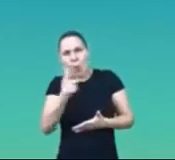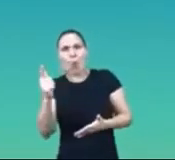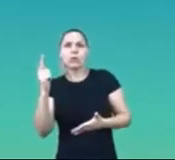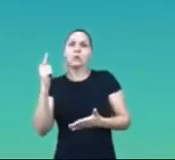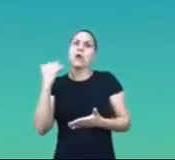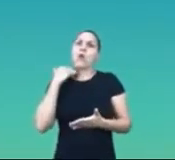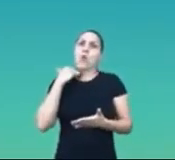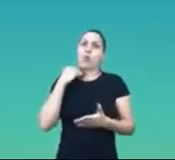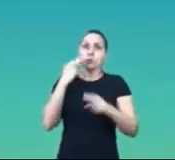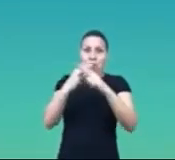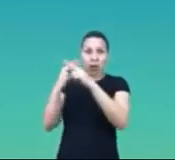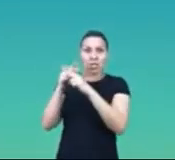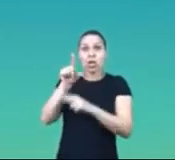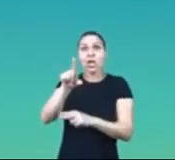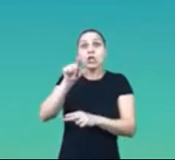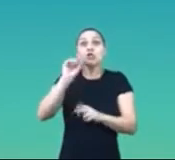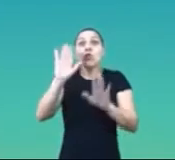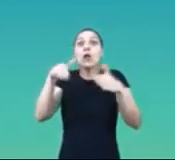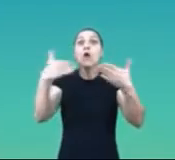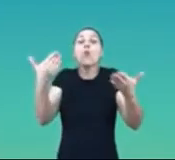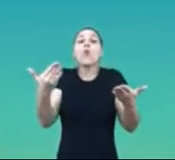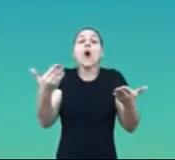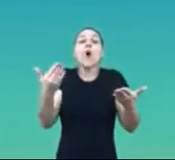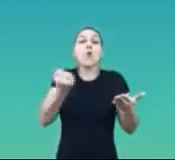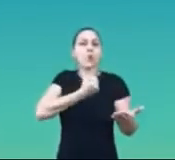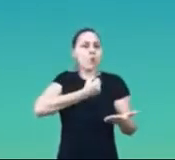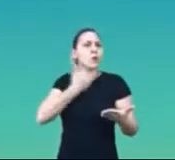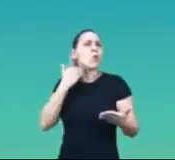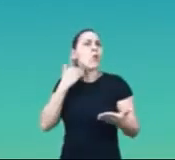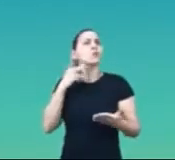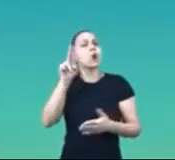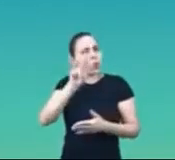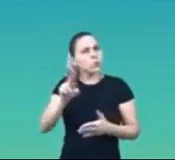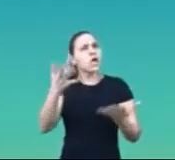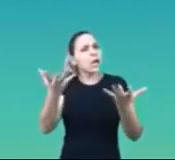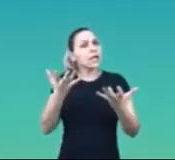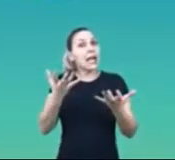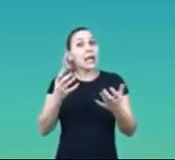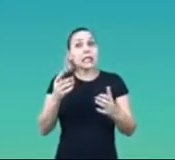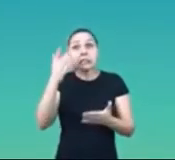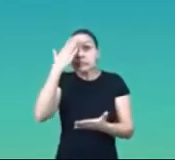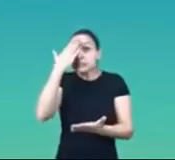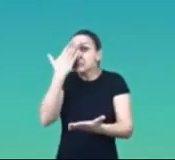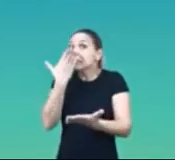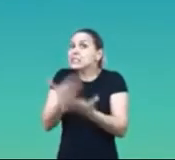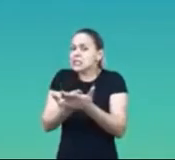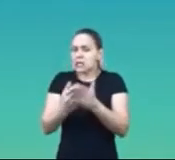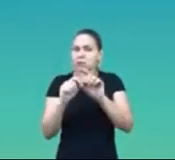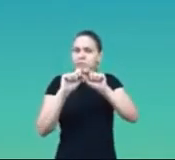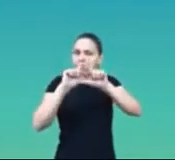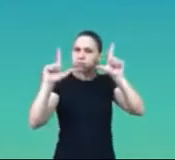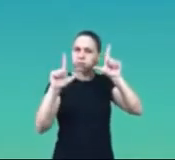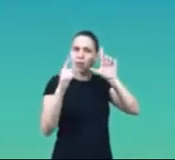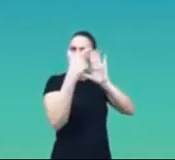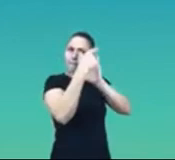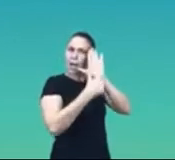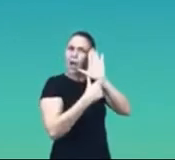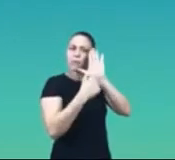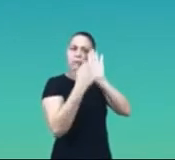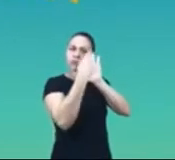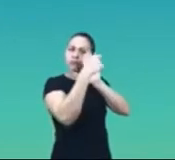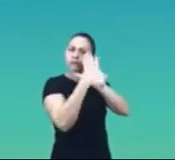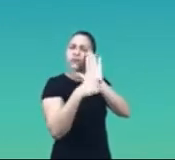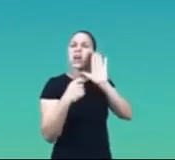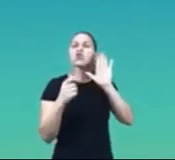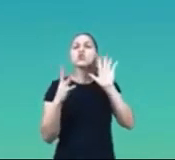de uma conta na Caixa, escolha a opção que você quer usar. Para você ter certeza, vai aparecer uma tela para você confirmar tudo sobre essa